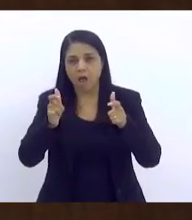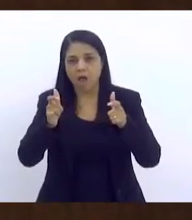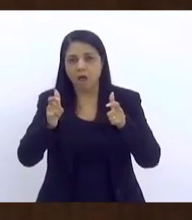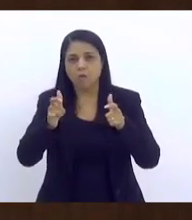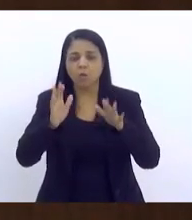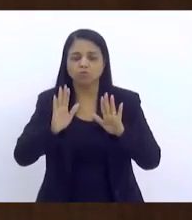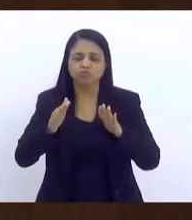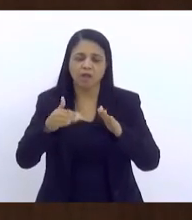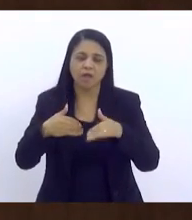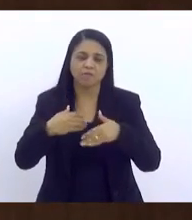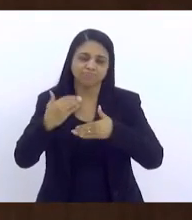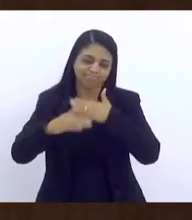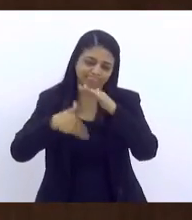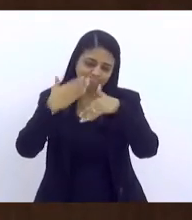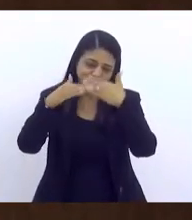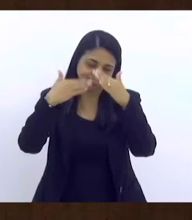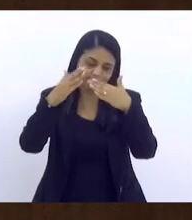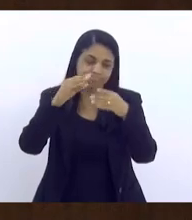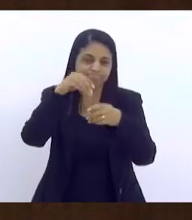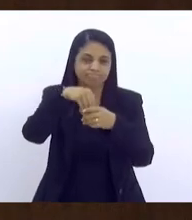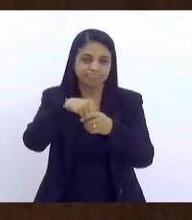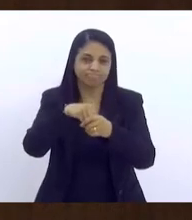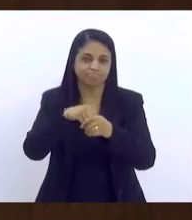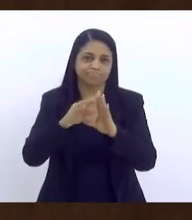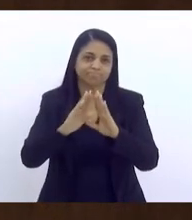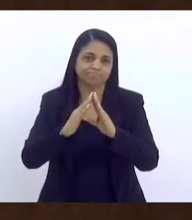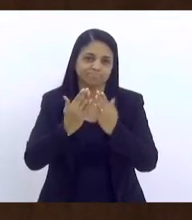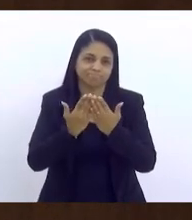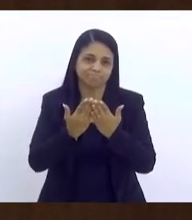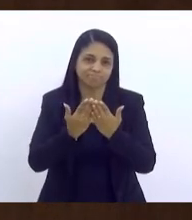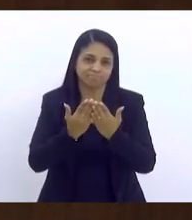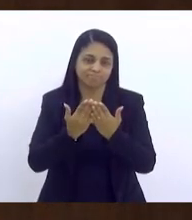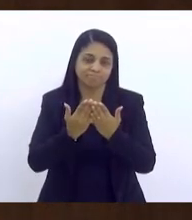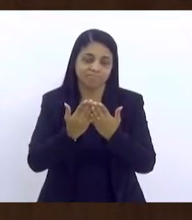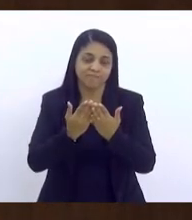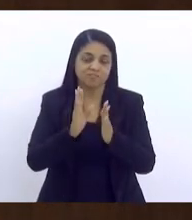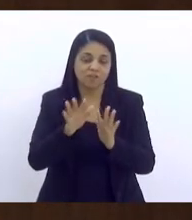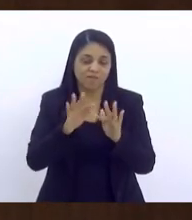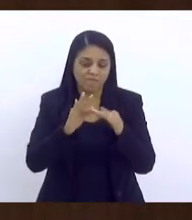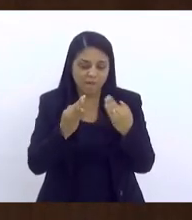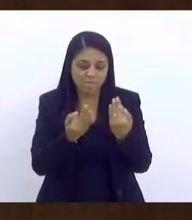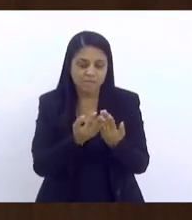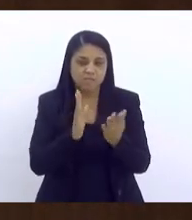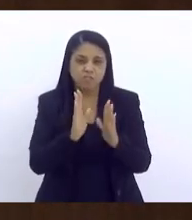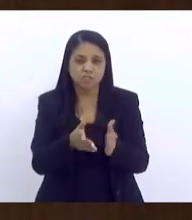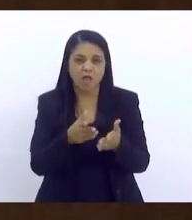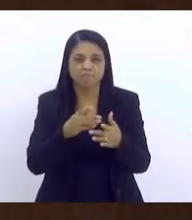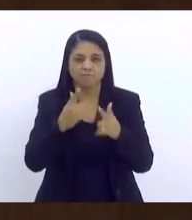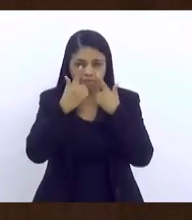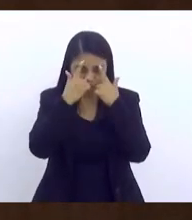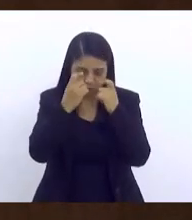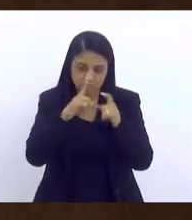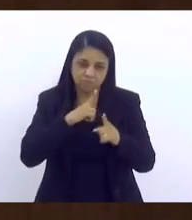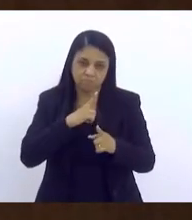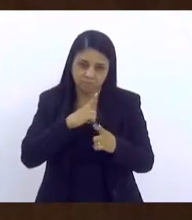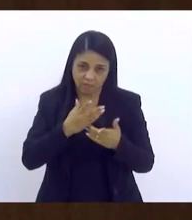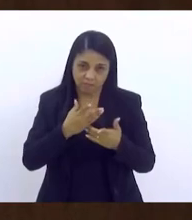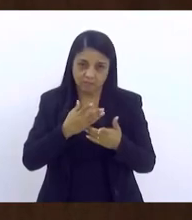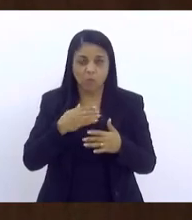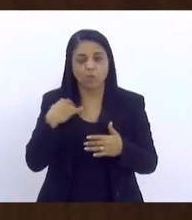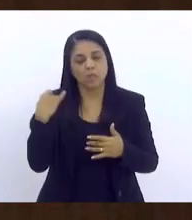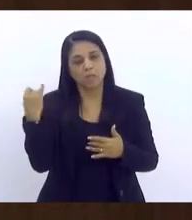está criada dentro da escola que já veio através do seio familiar. Então, eu vejo uma importância